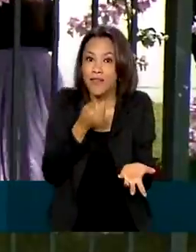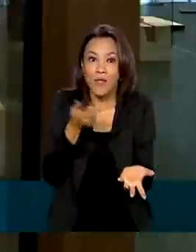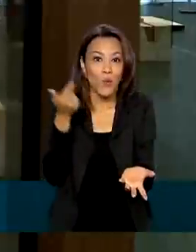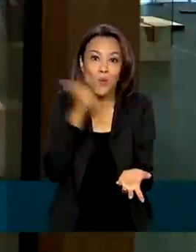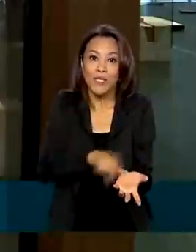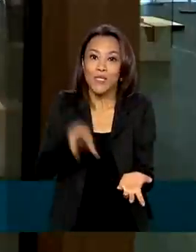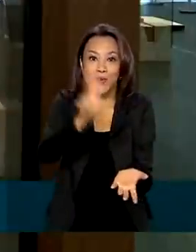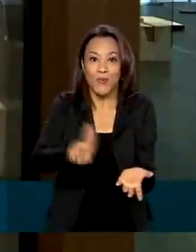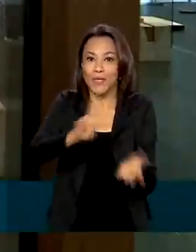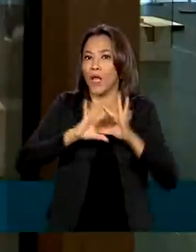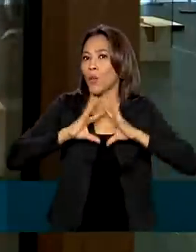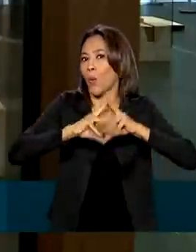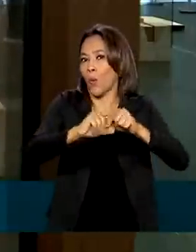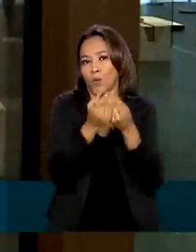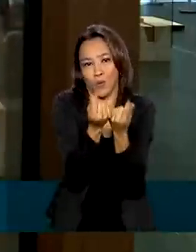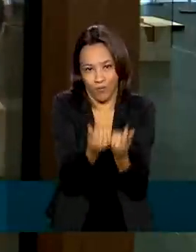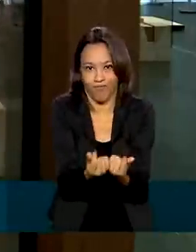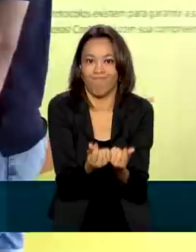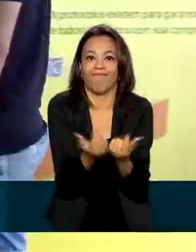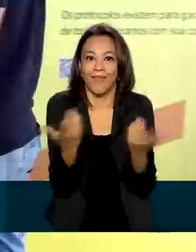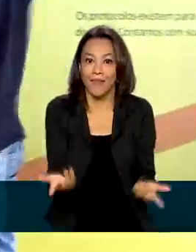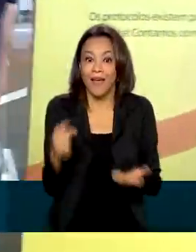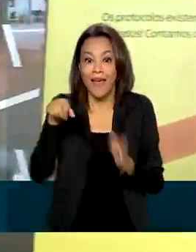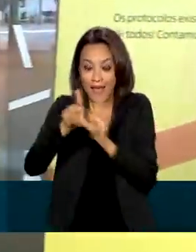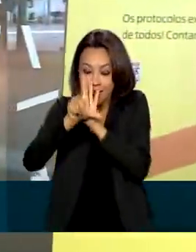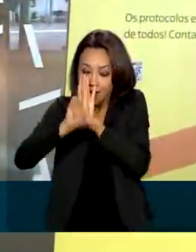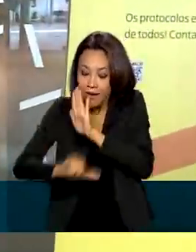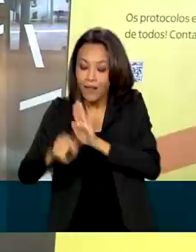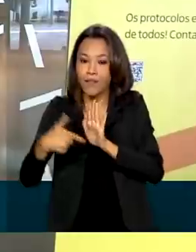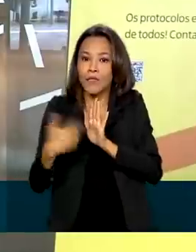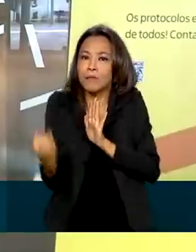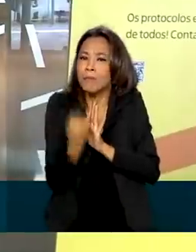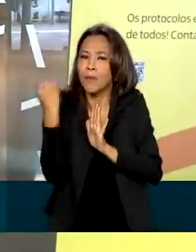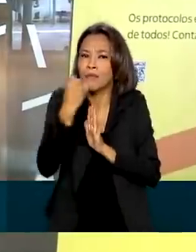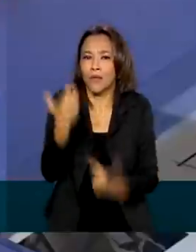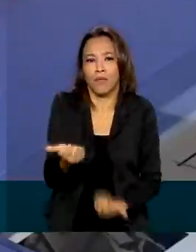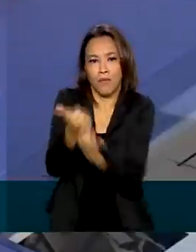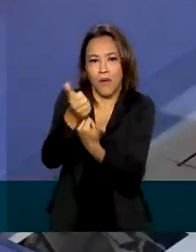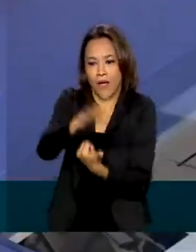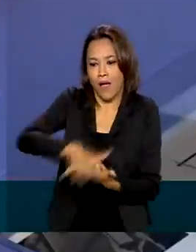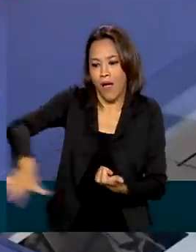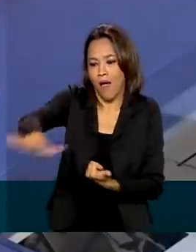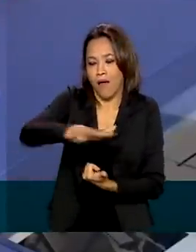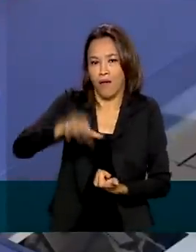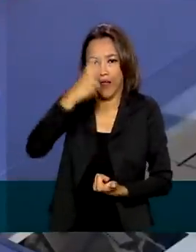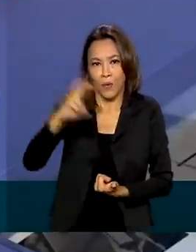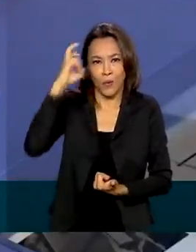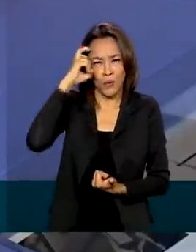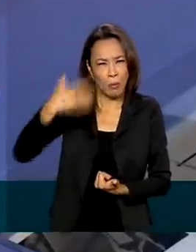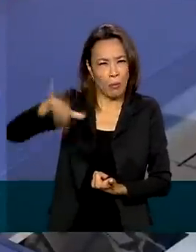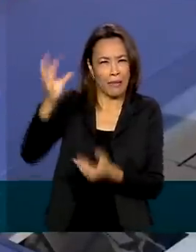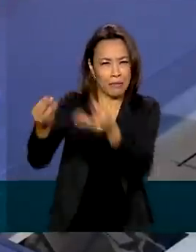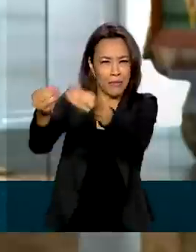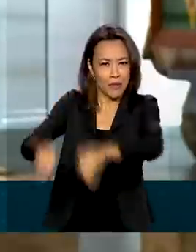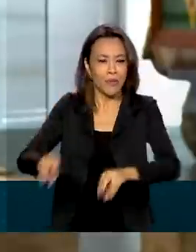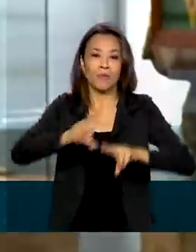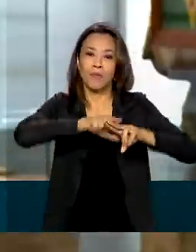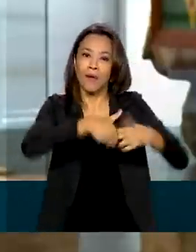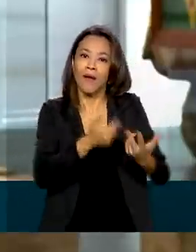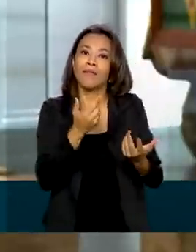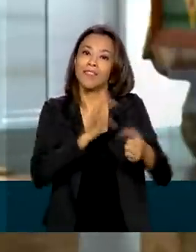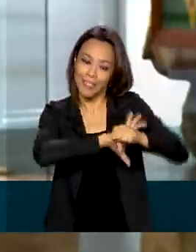e empenhados. A Lei Aldir Blanc foi uma medida importante para atender ao setor da cultura, um dos mais afetados por causa da pandemia.